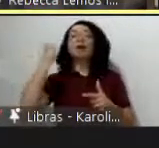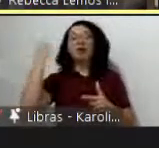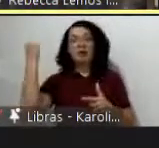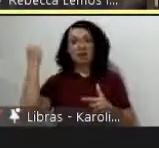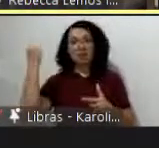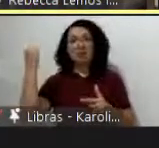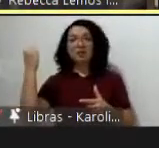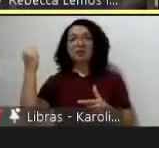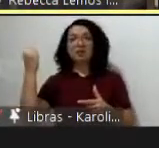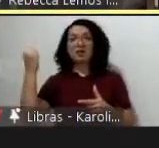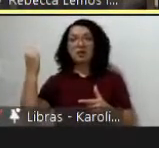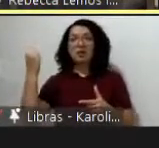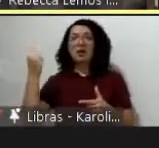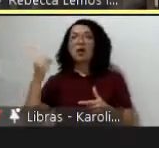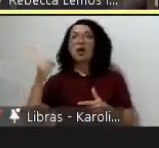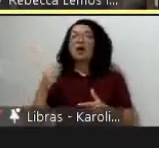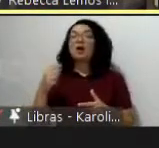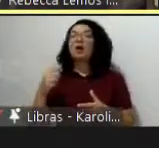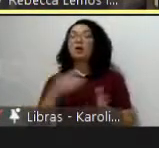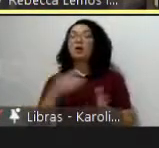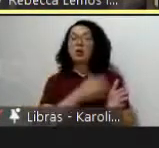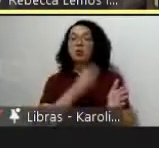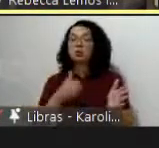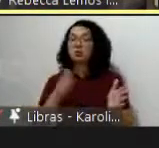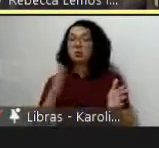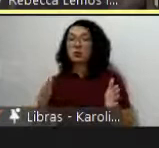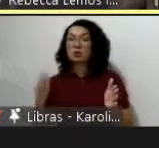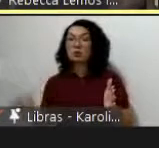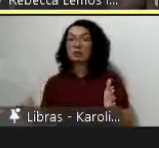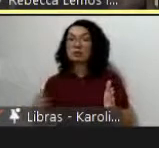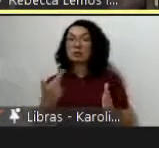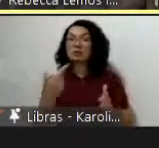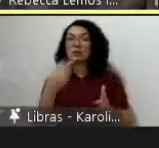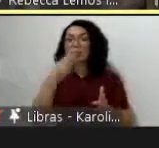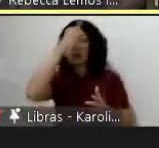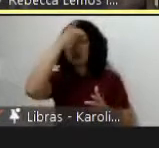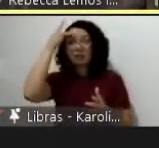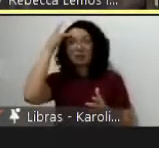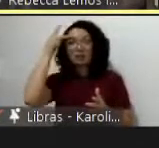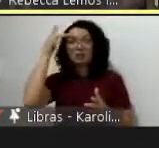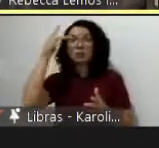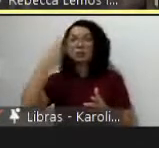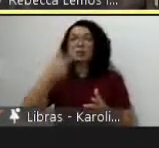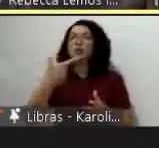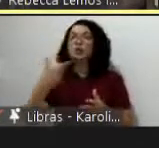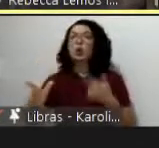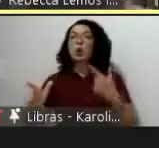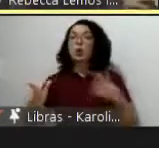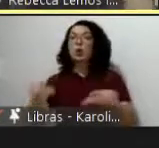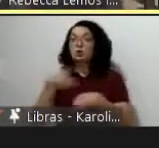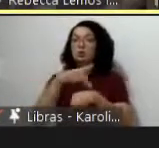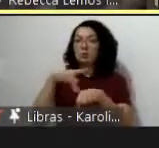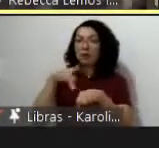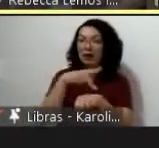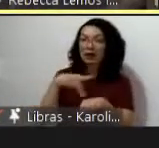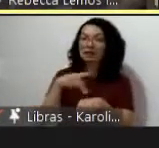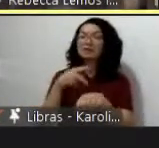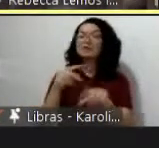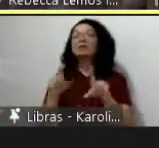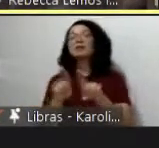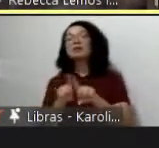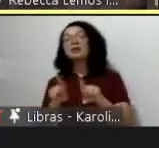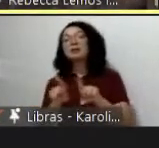os fluxos migratórios econômicos a implementação de políticas sociais que são muitas